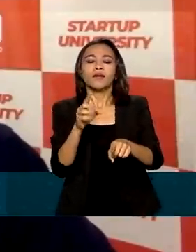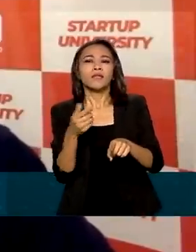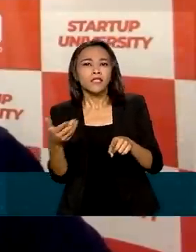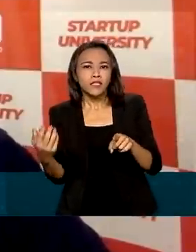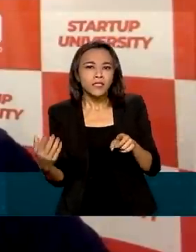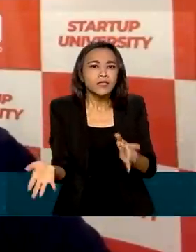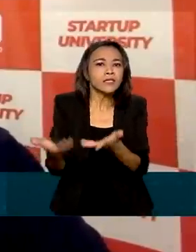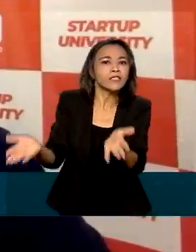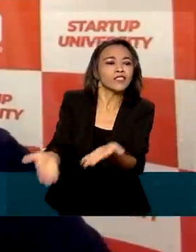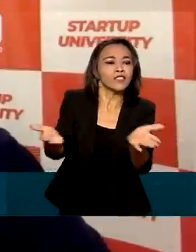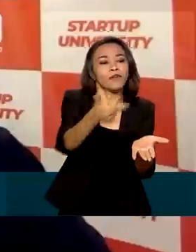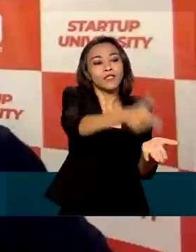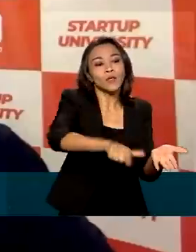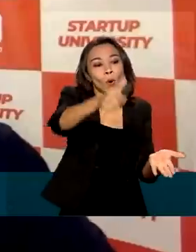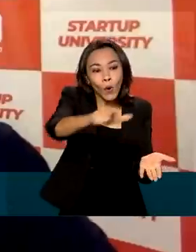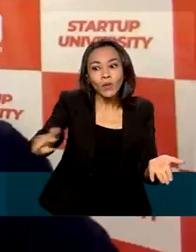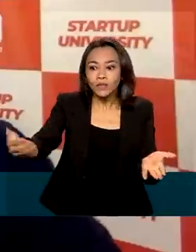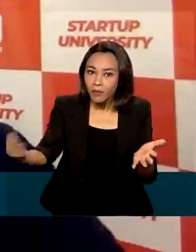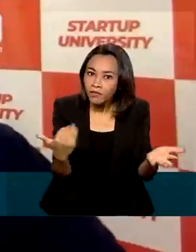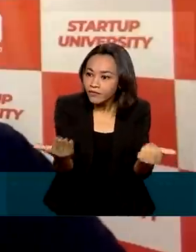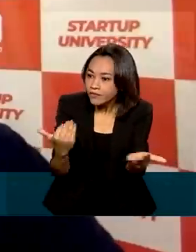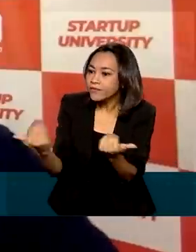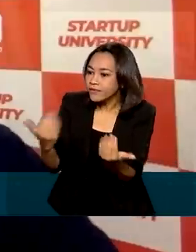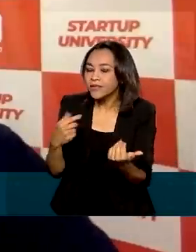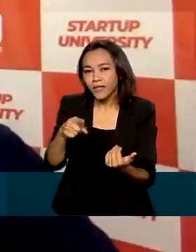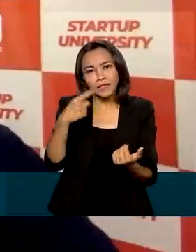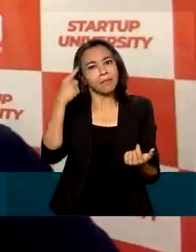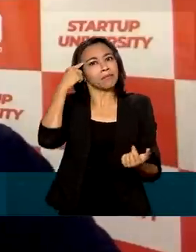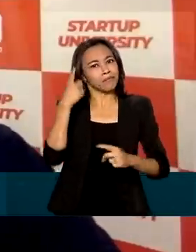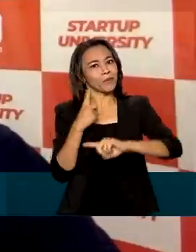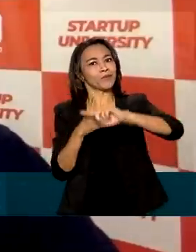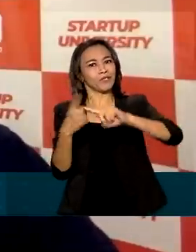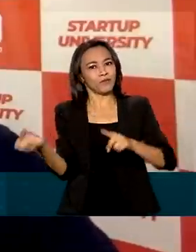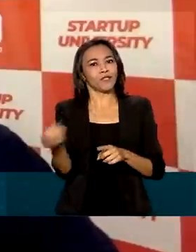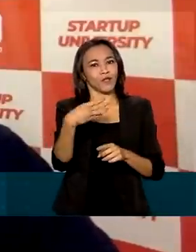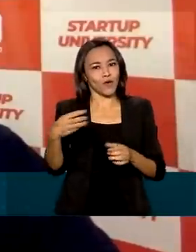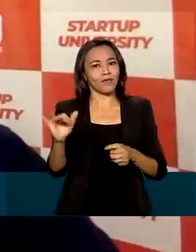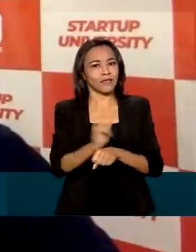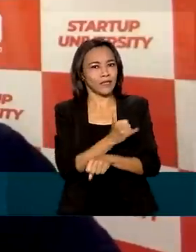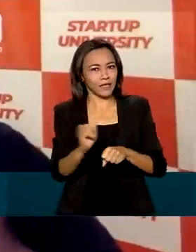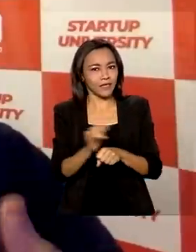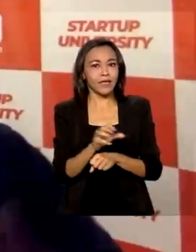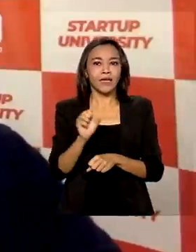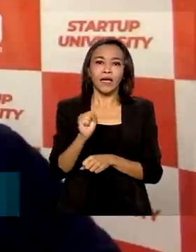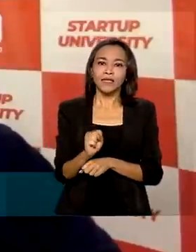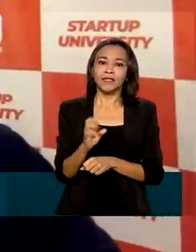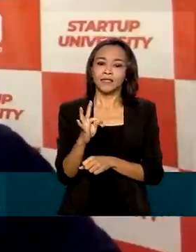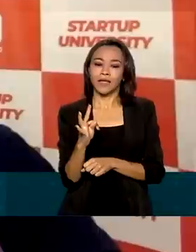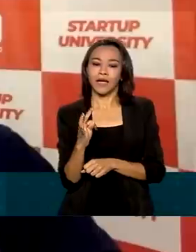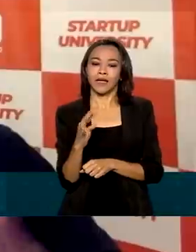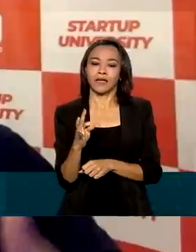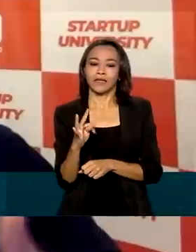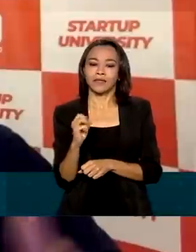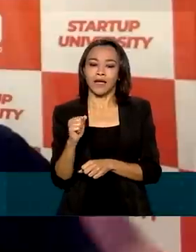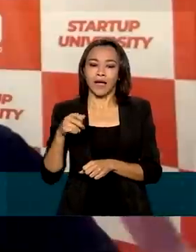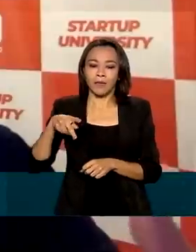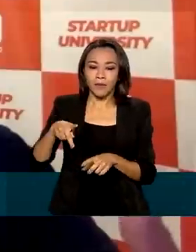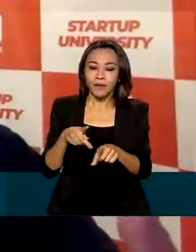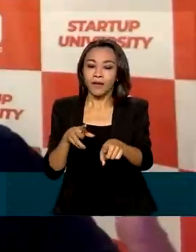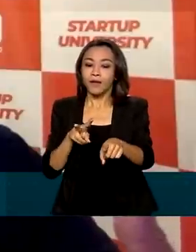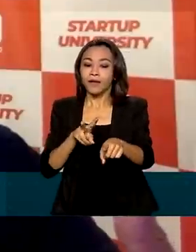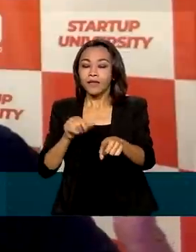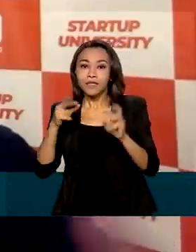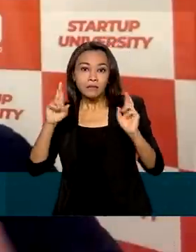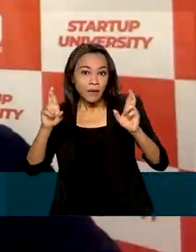entrarem no mercado. Ele está otimista com as novas medidas. As startups vão crescer e a gente espera que os mecanismos